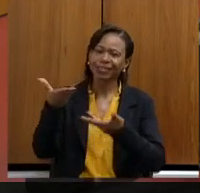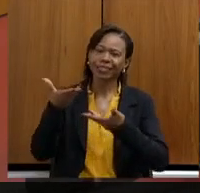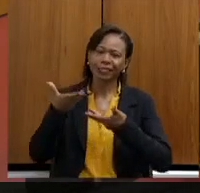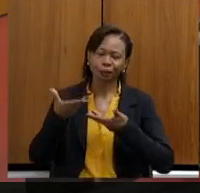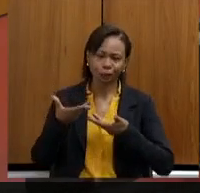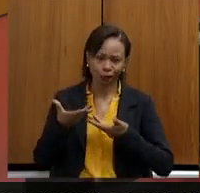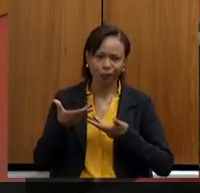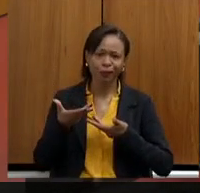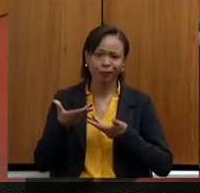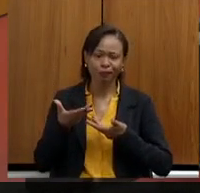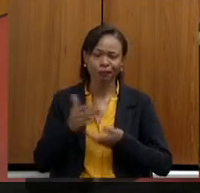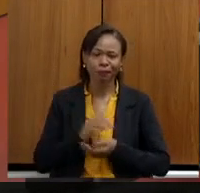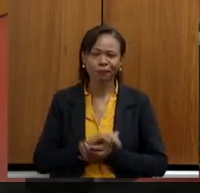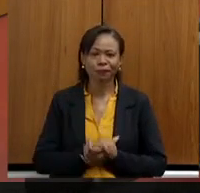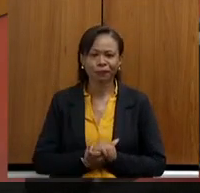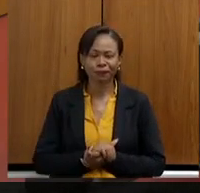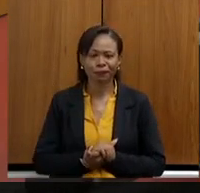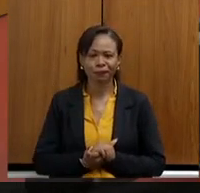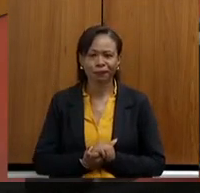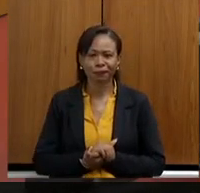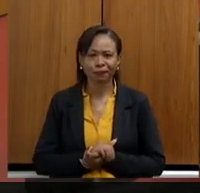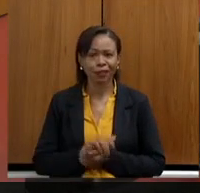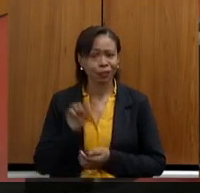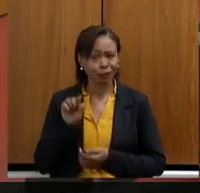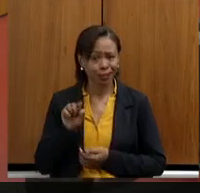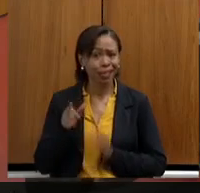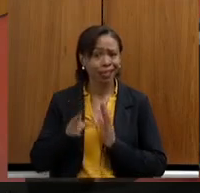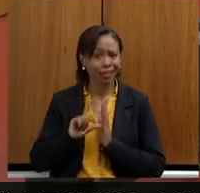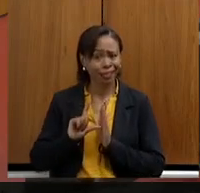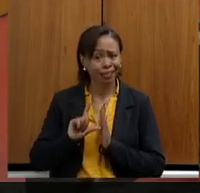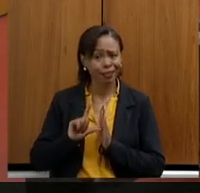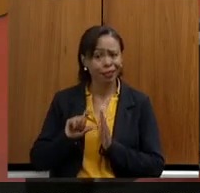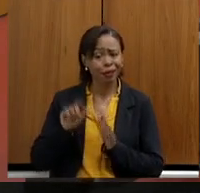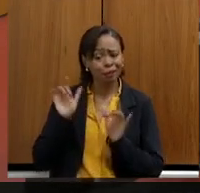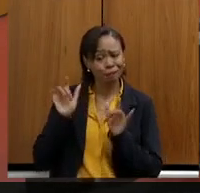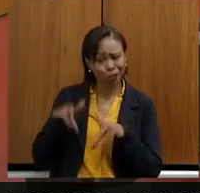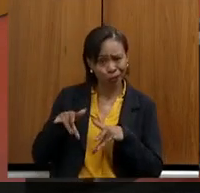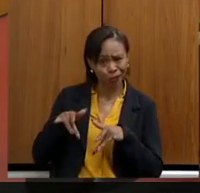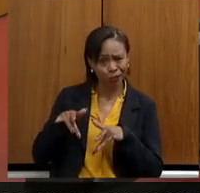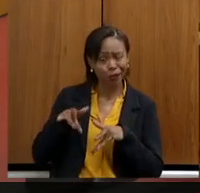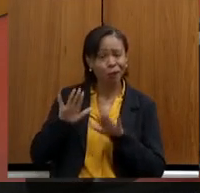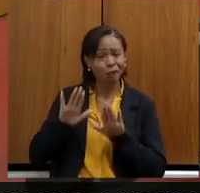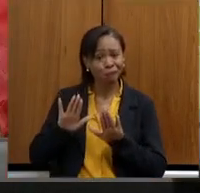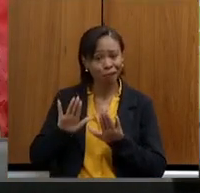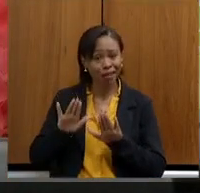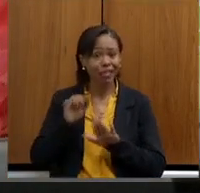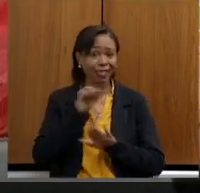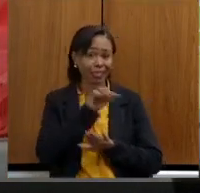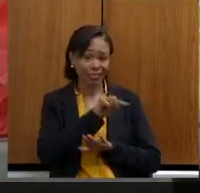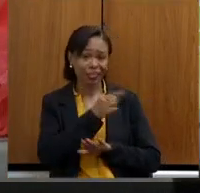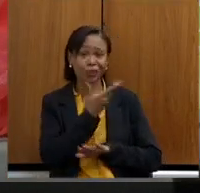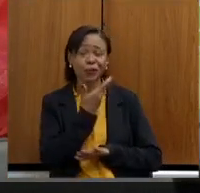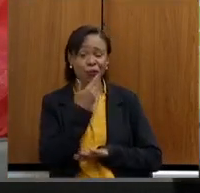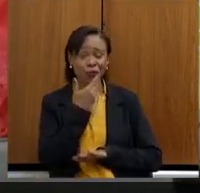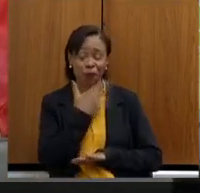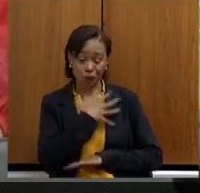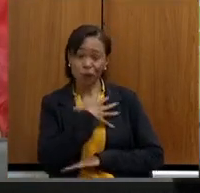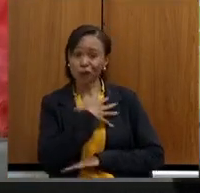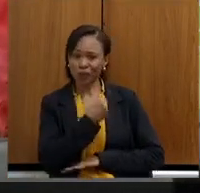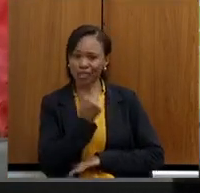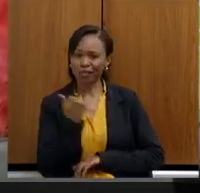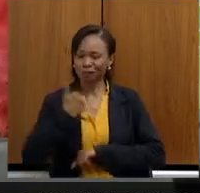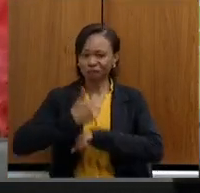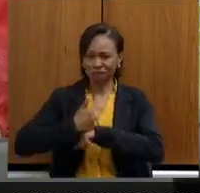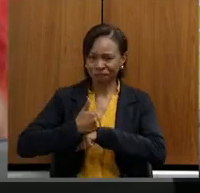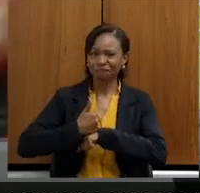Vossa Excelência nos deixou, mas nos presenteou aqui com um grande deputado aqui que tem nos liderado de forma